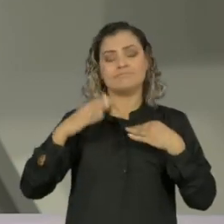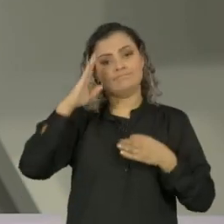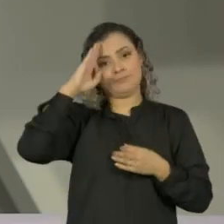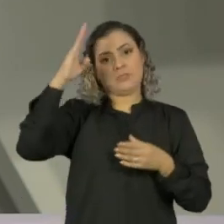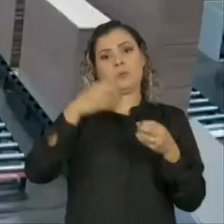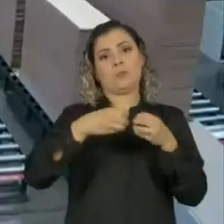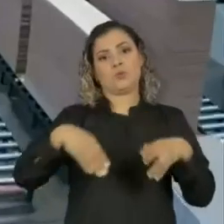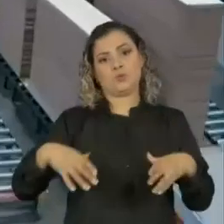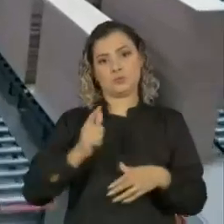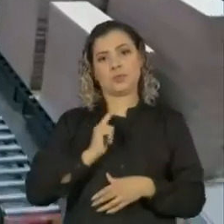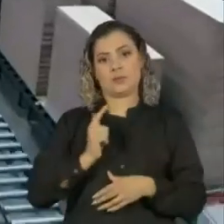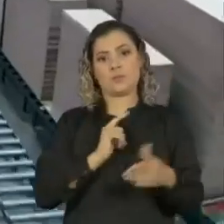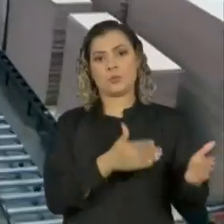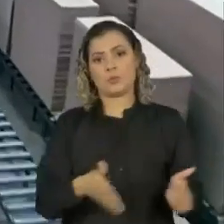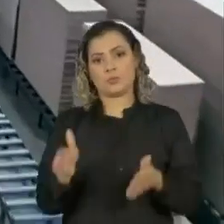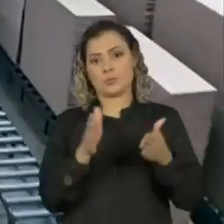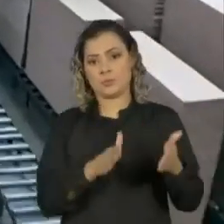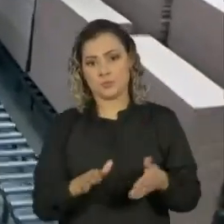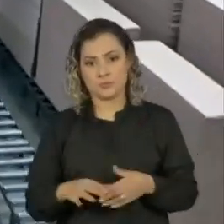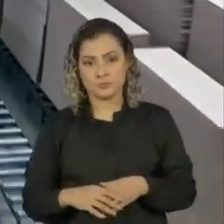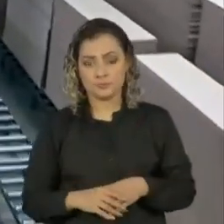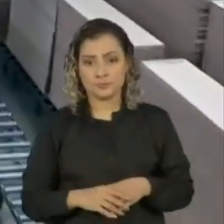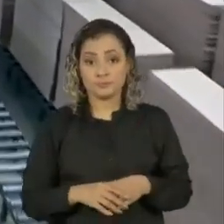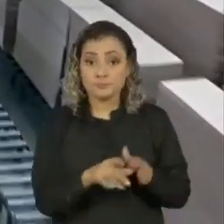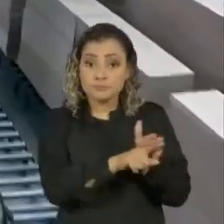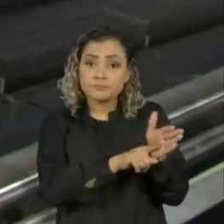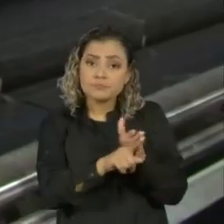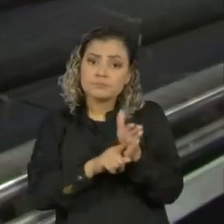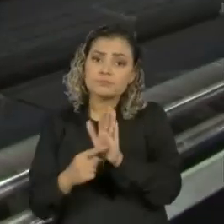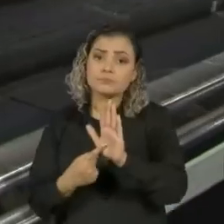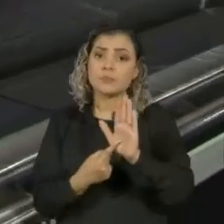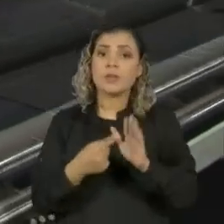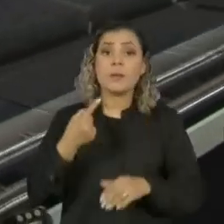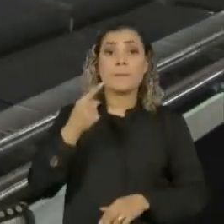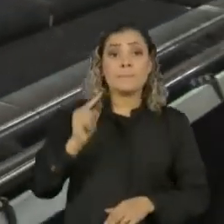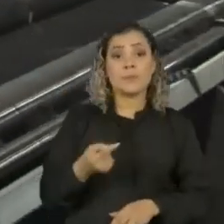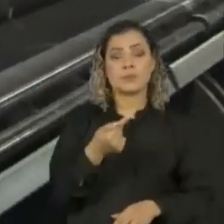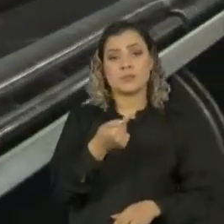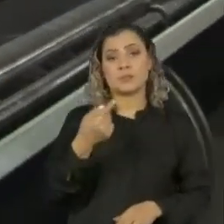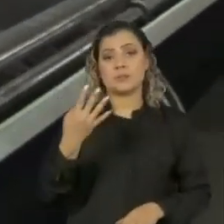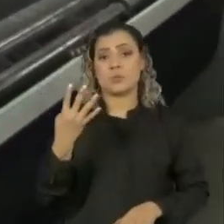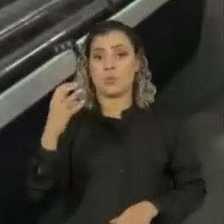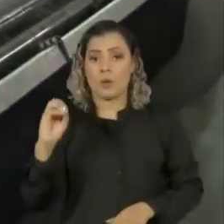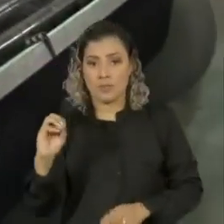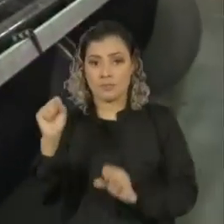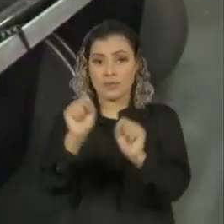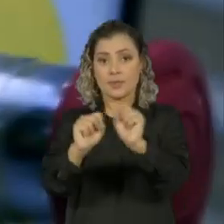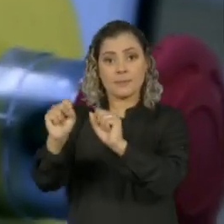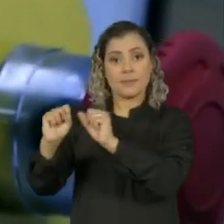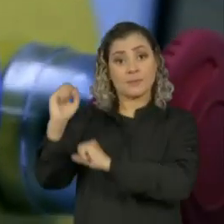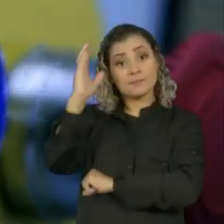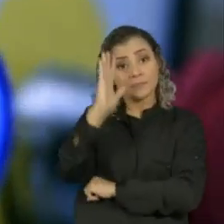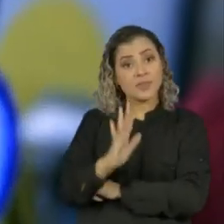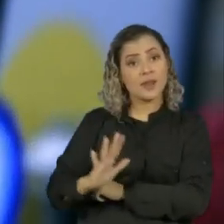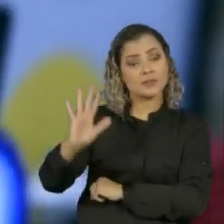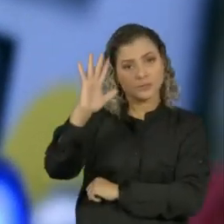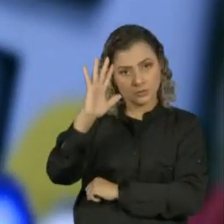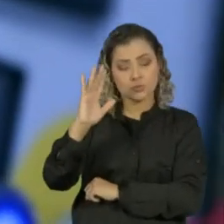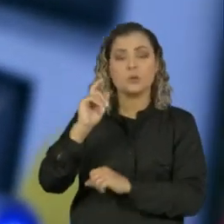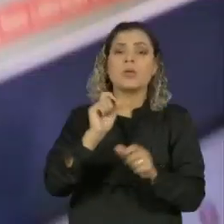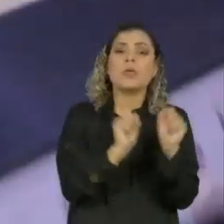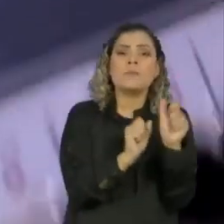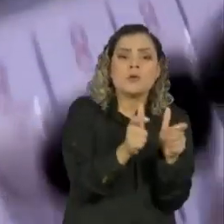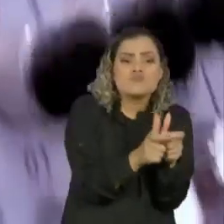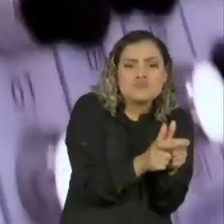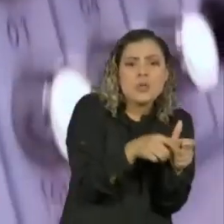mais atingido. A pesquisa ouviu 1.740 empresas em todo o país, entre pequenas,